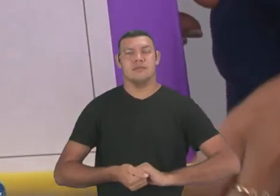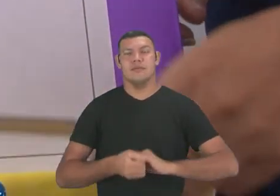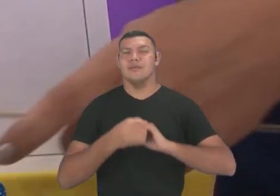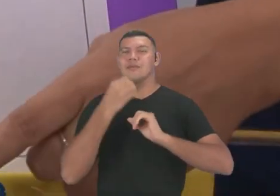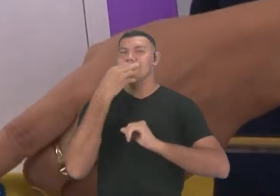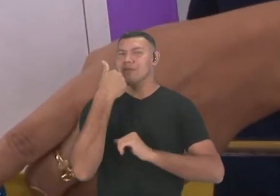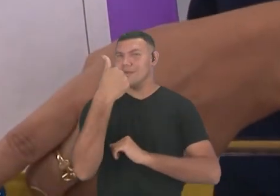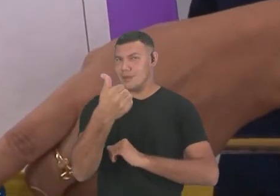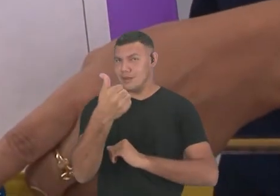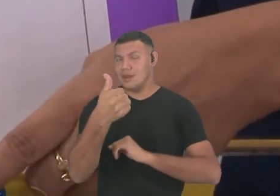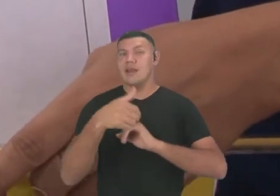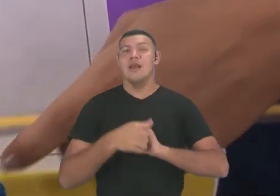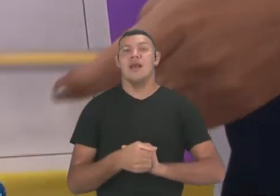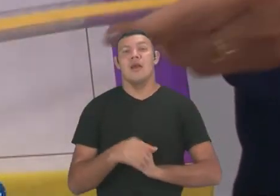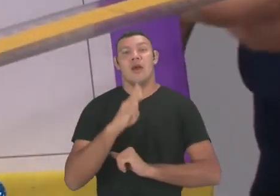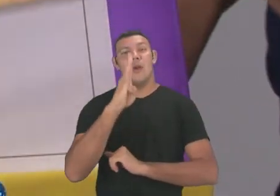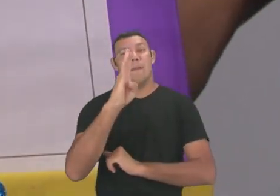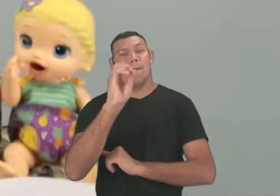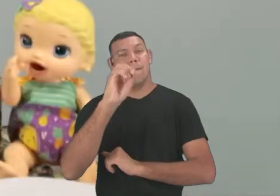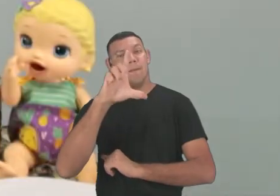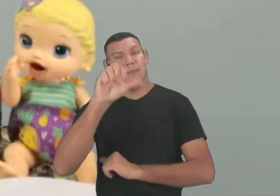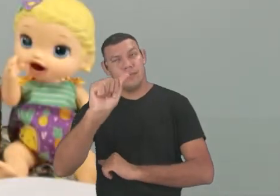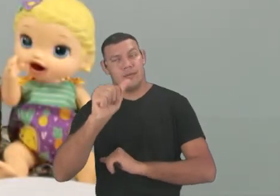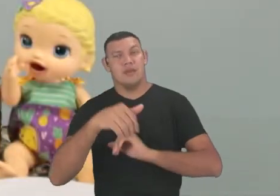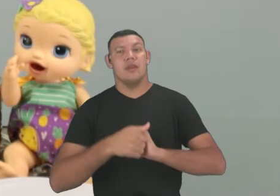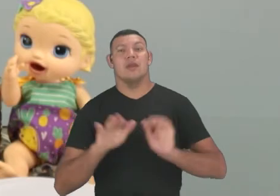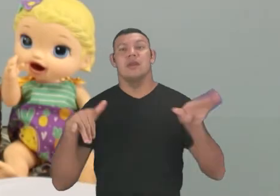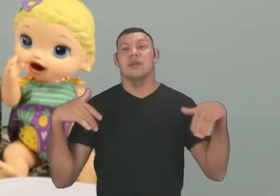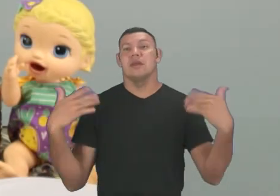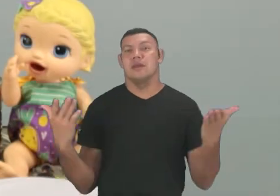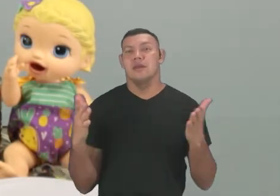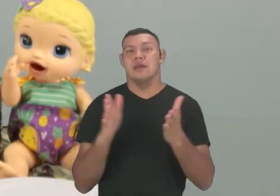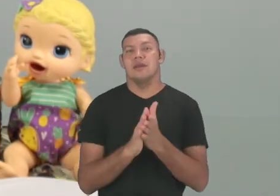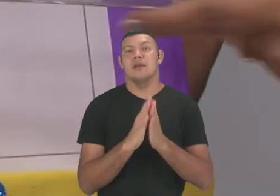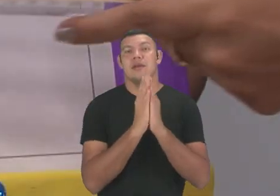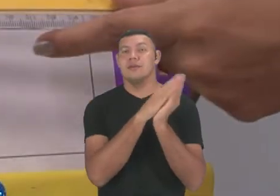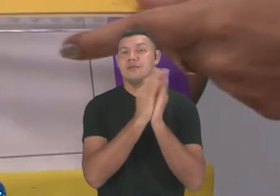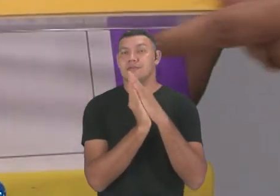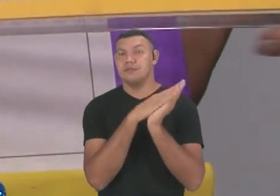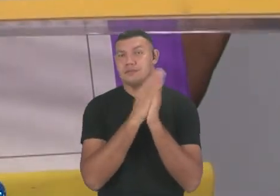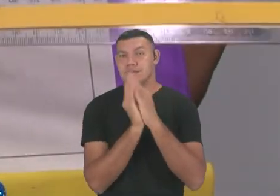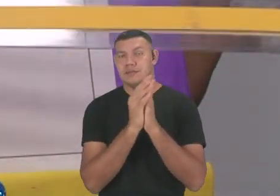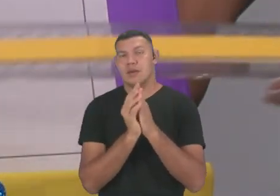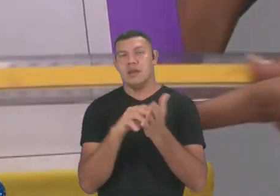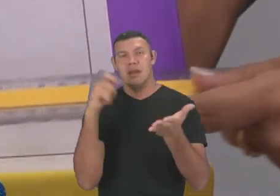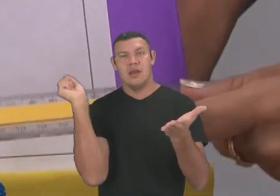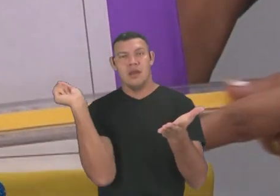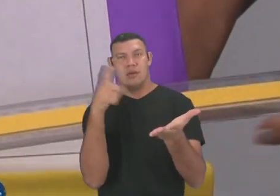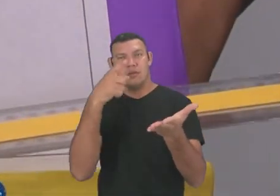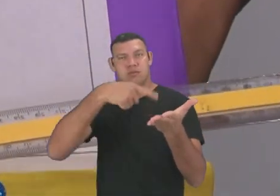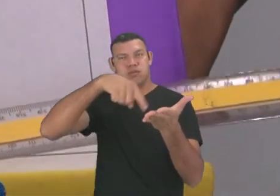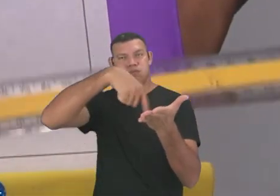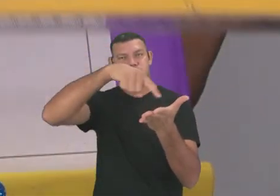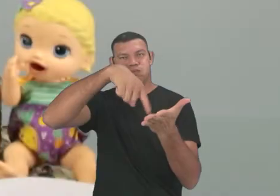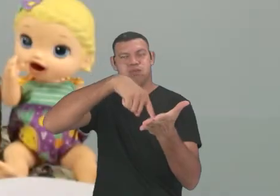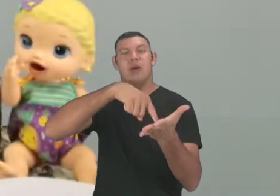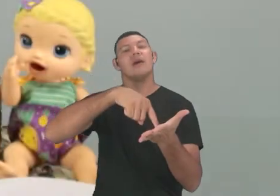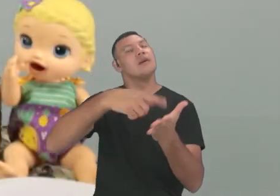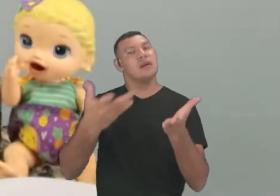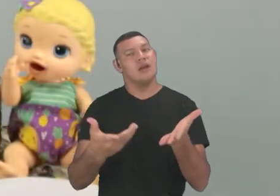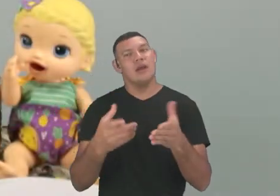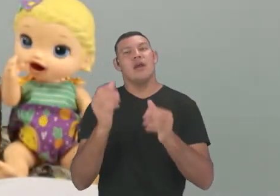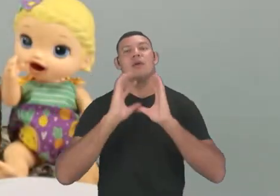Muito bem. Bola. Então temos aqui boneca, pião e bola.